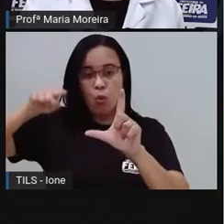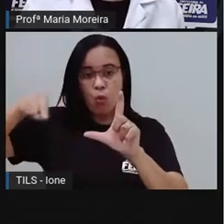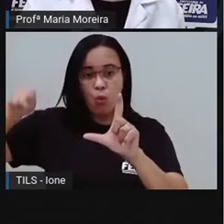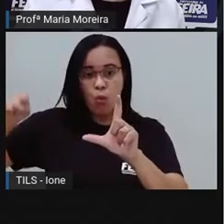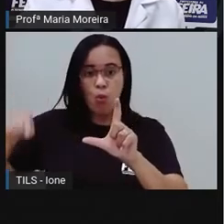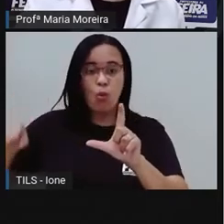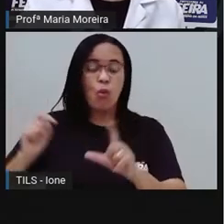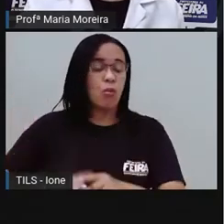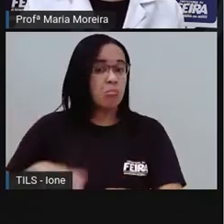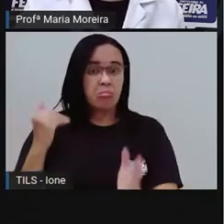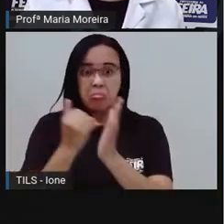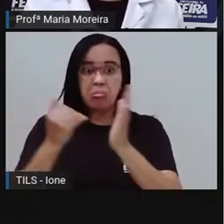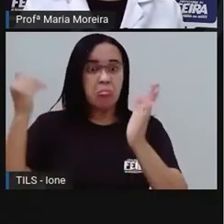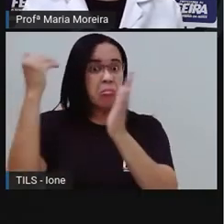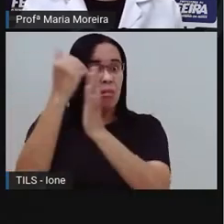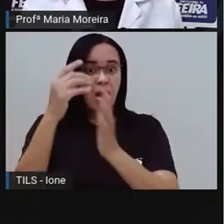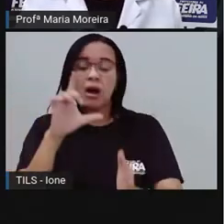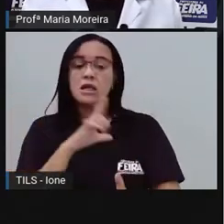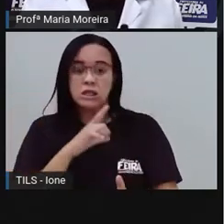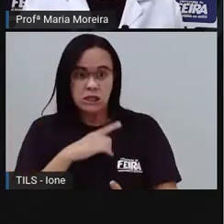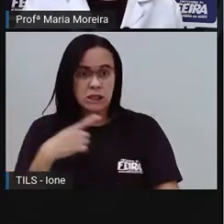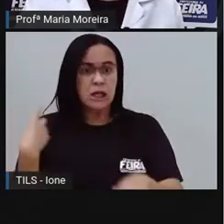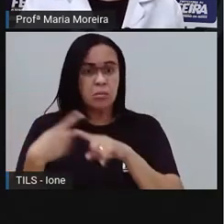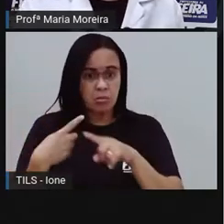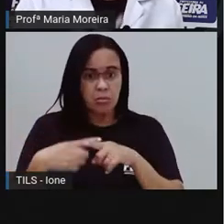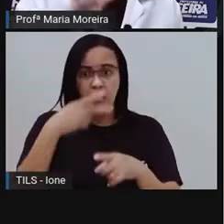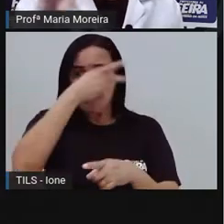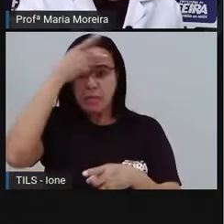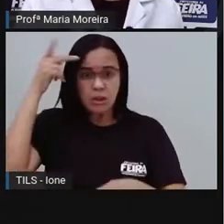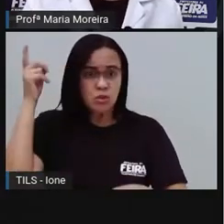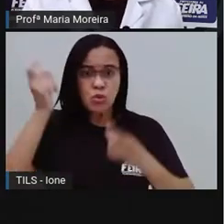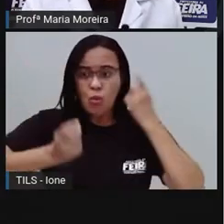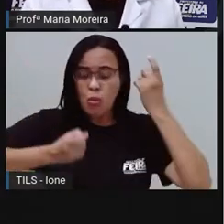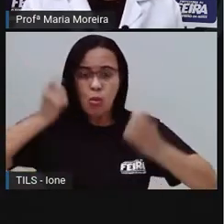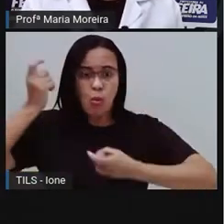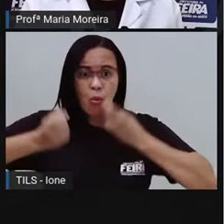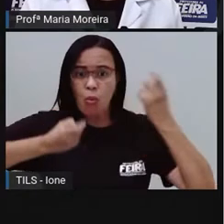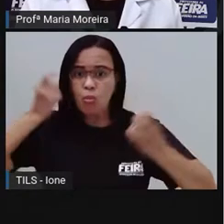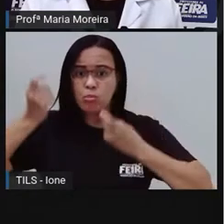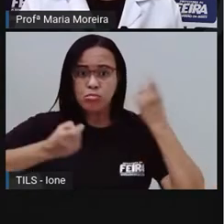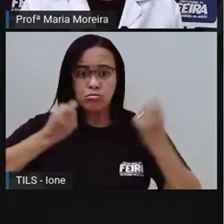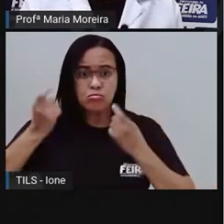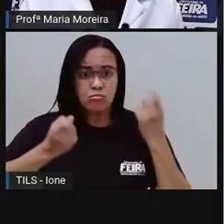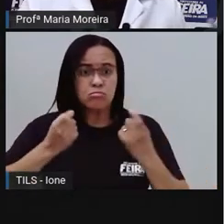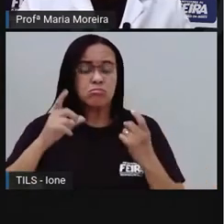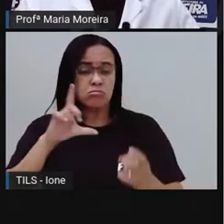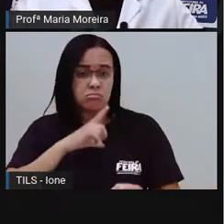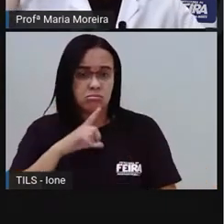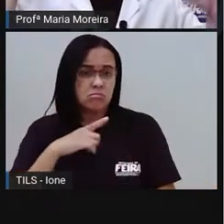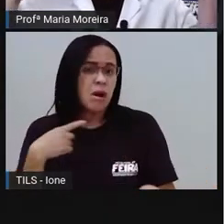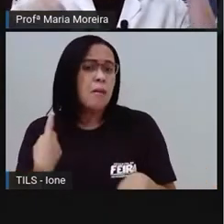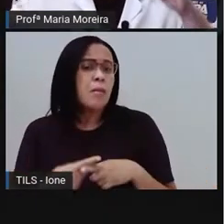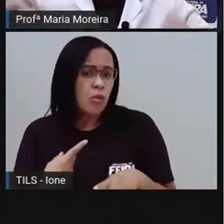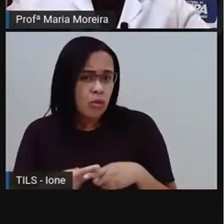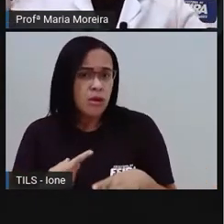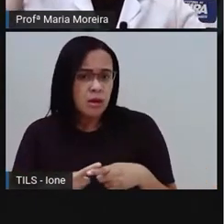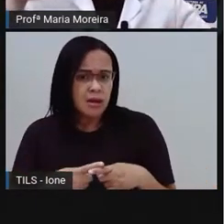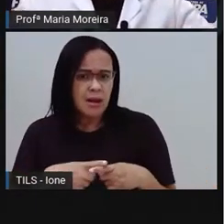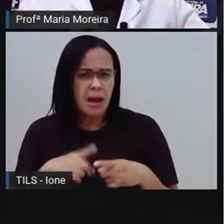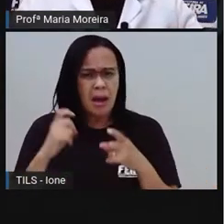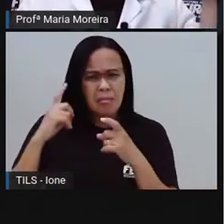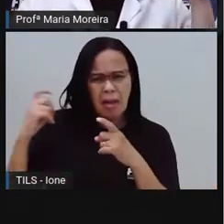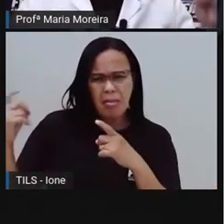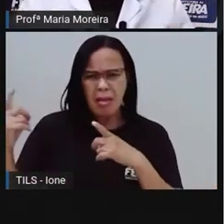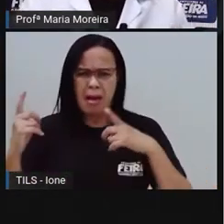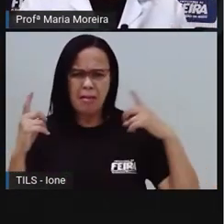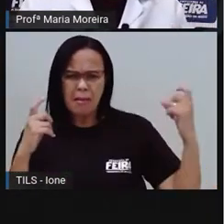individual, nesse caso, pode ajudar muito. Olha só para essa imagem aqui, né? Aquela quantidade de barulho, o guarda